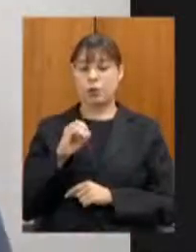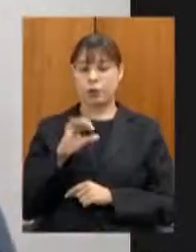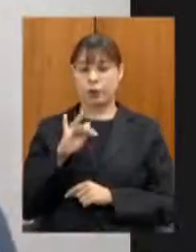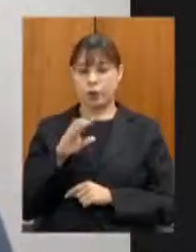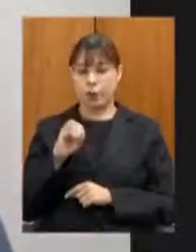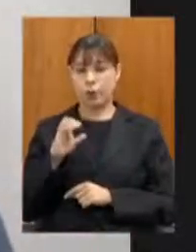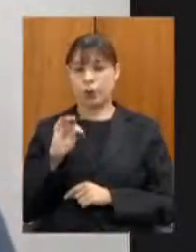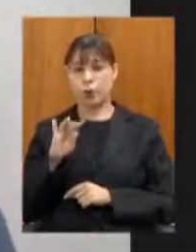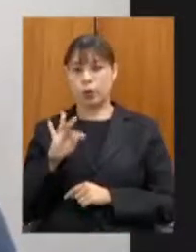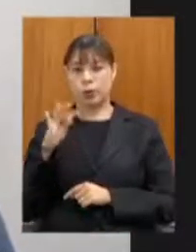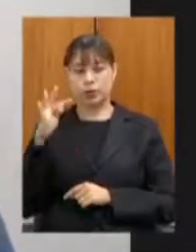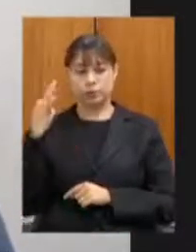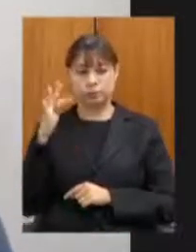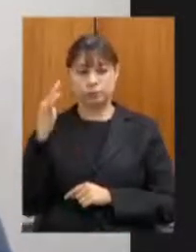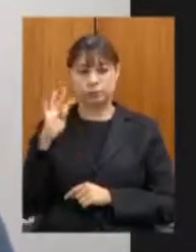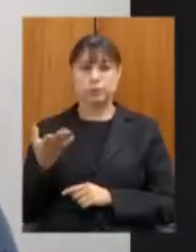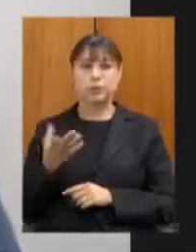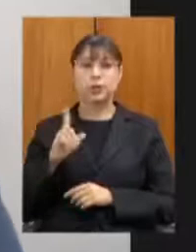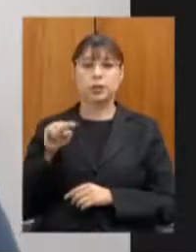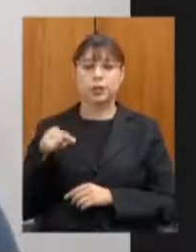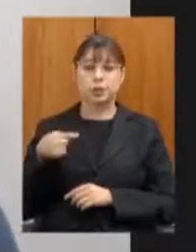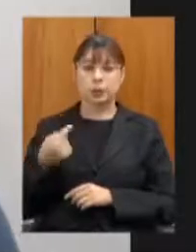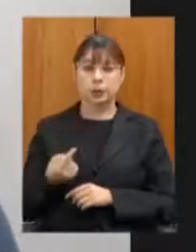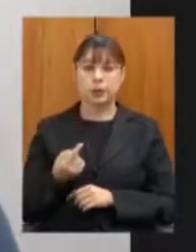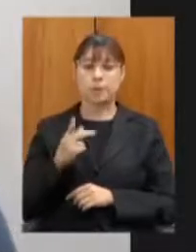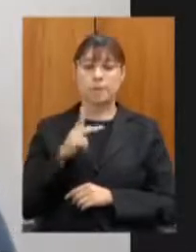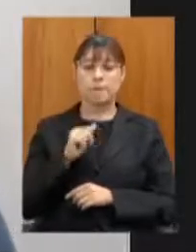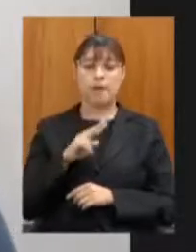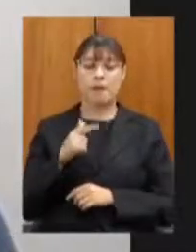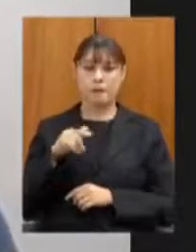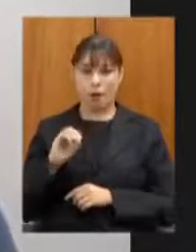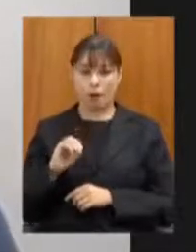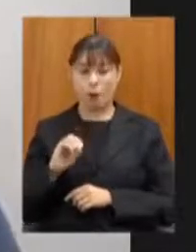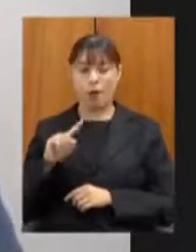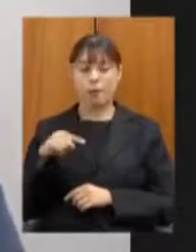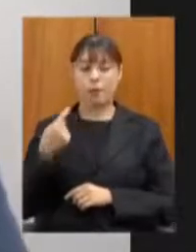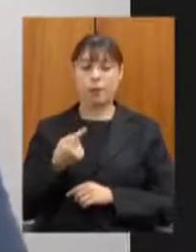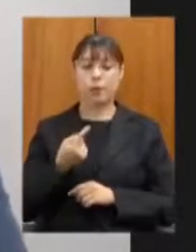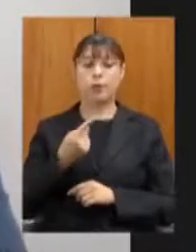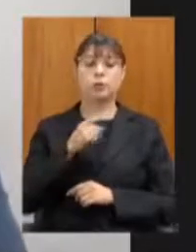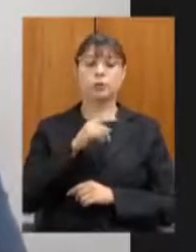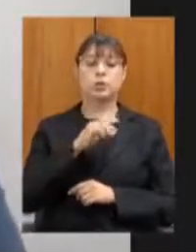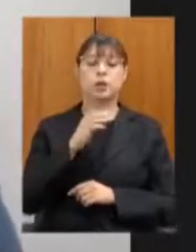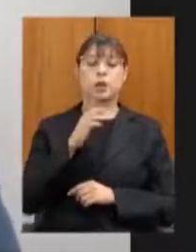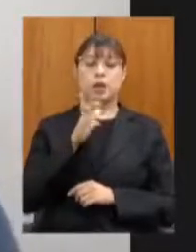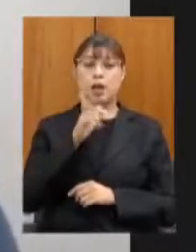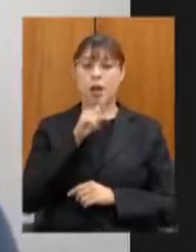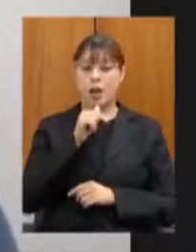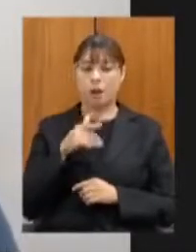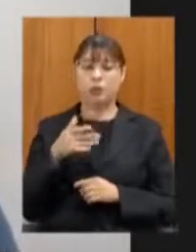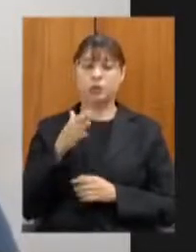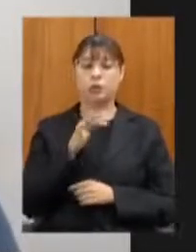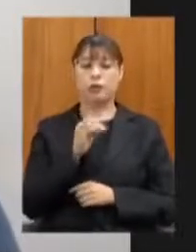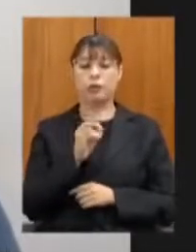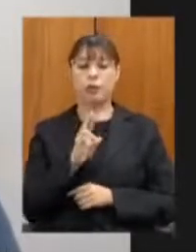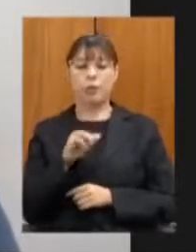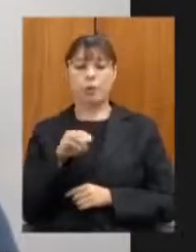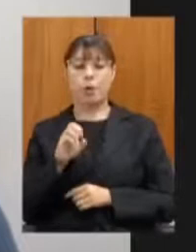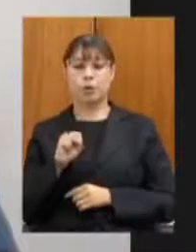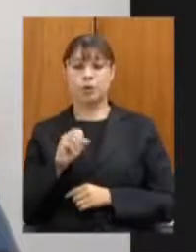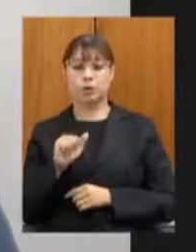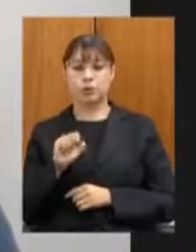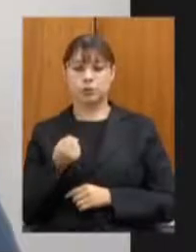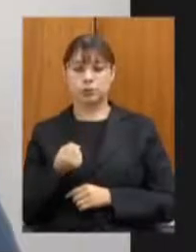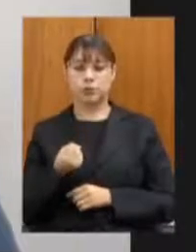depois de Pavão até Águas Formosas e seguindo mais à frente passando por